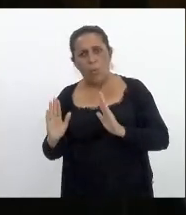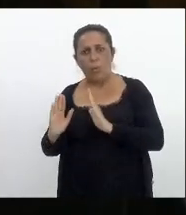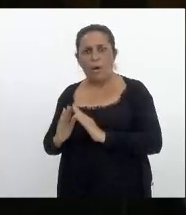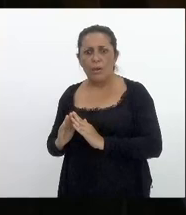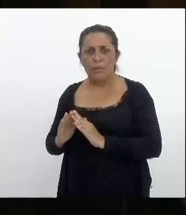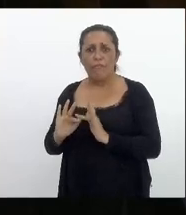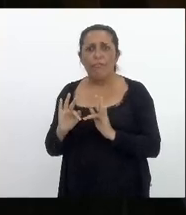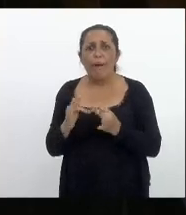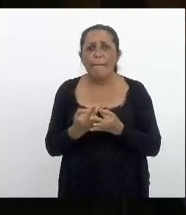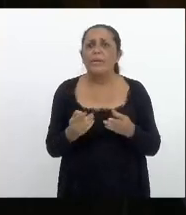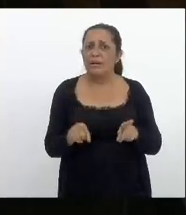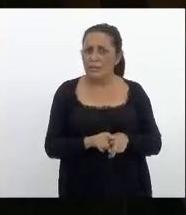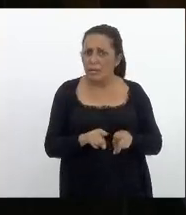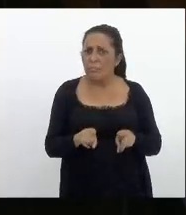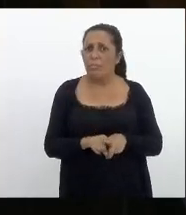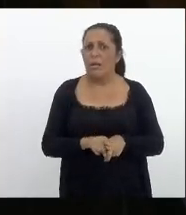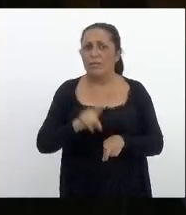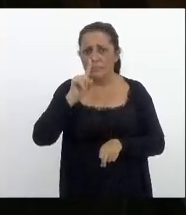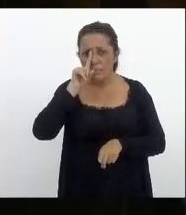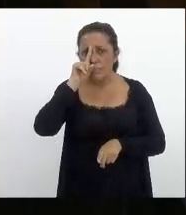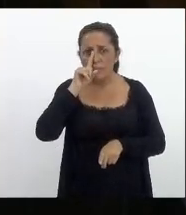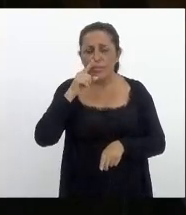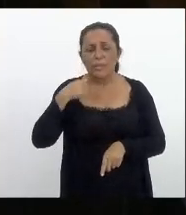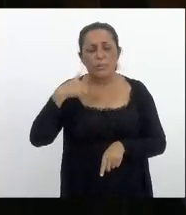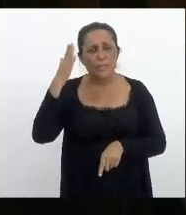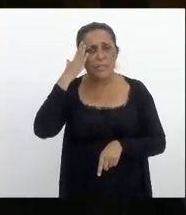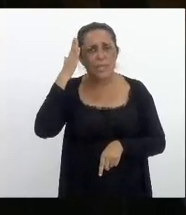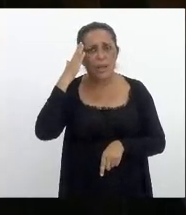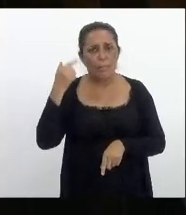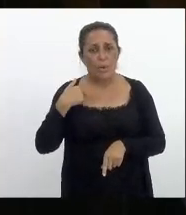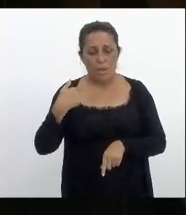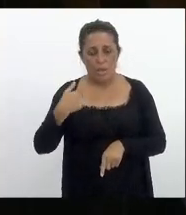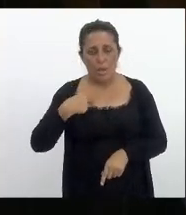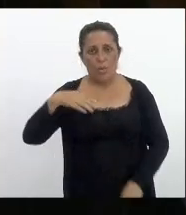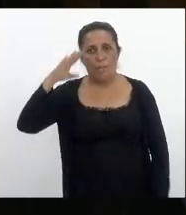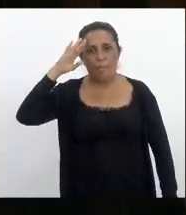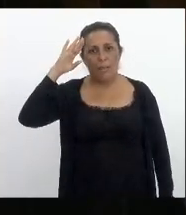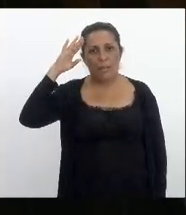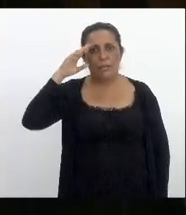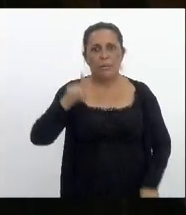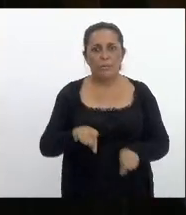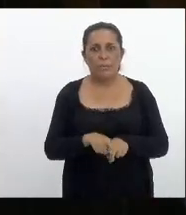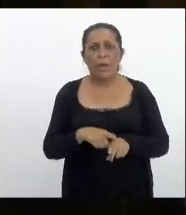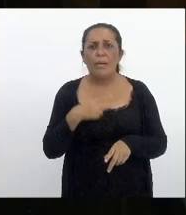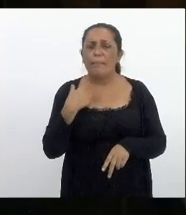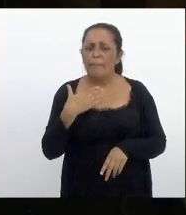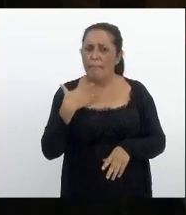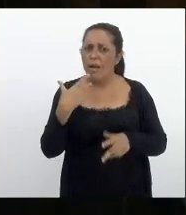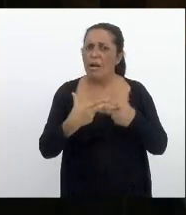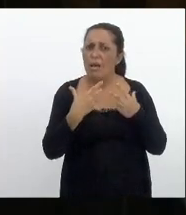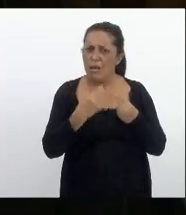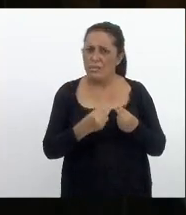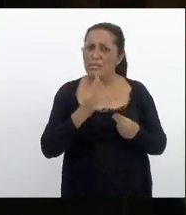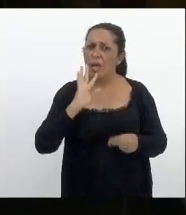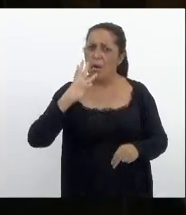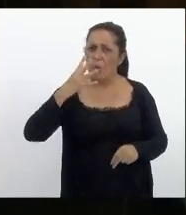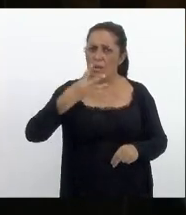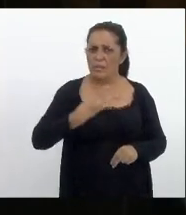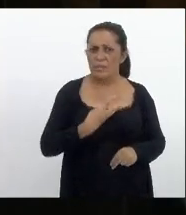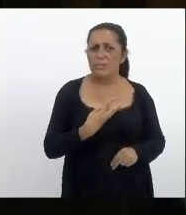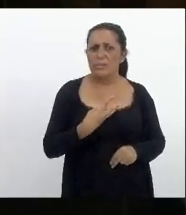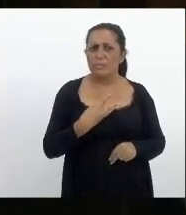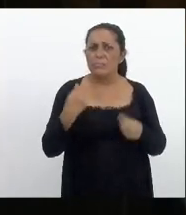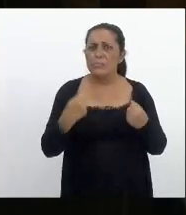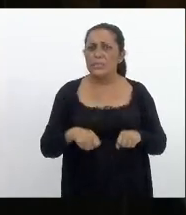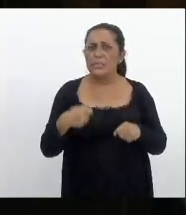suas famílias em risco e eu sei porque eu sou militar eles merecem ser reconhecidos eles merecem